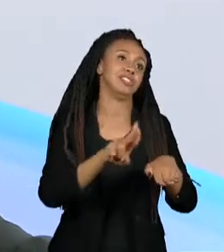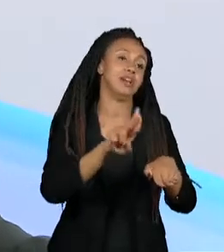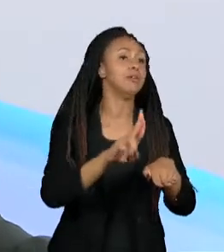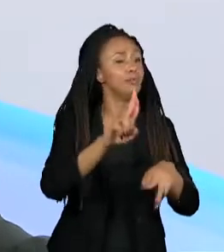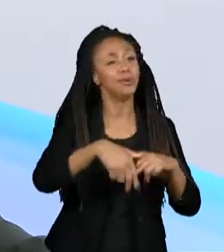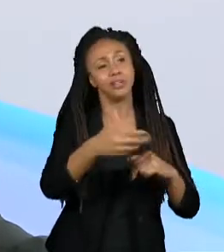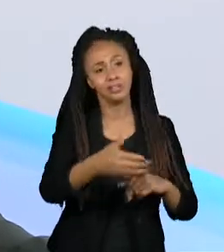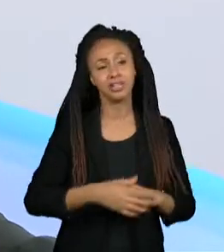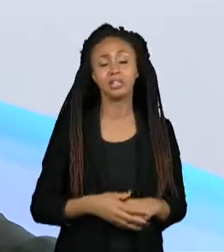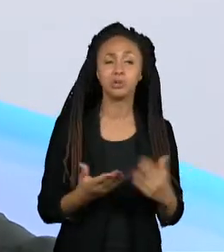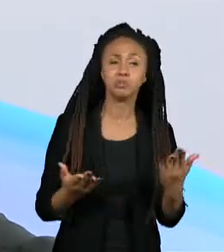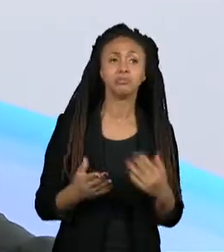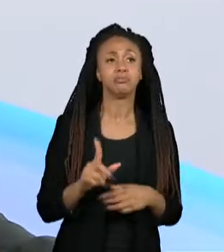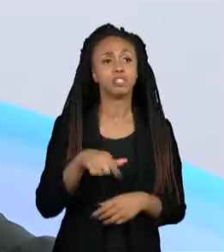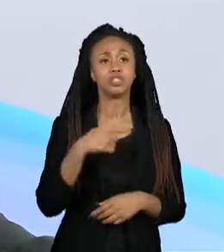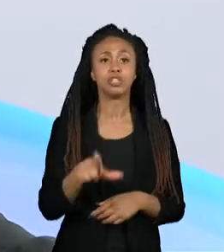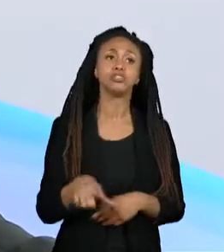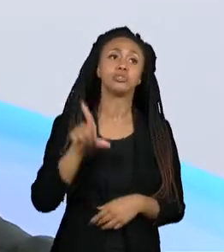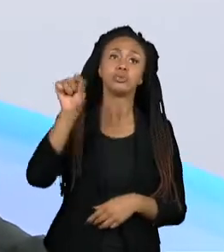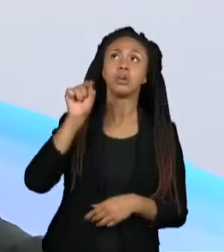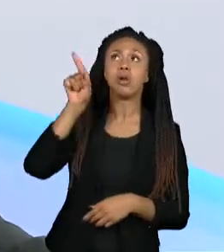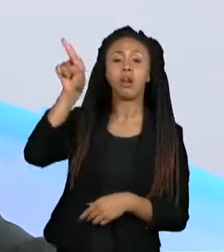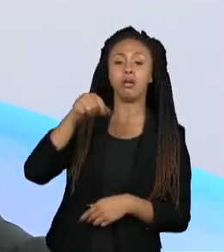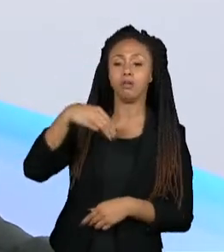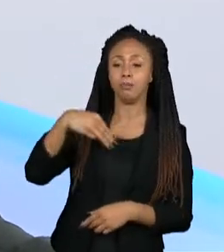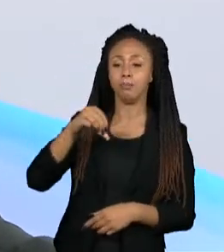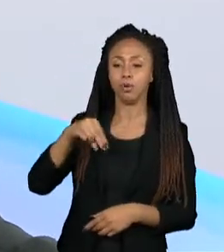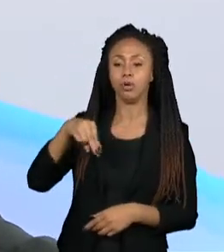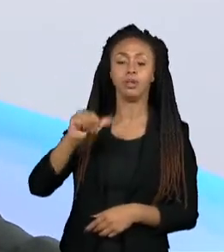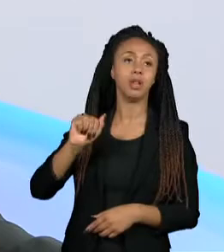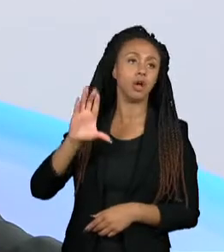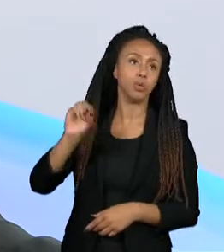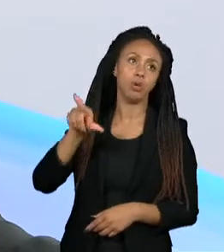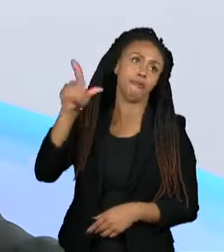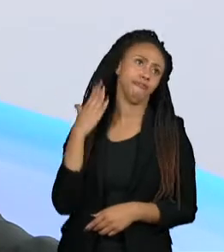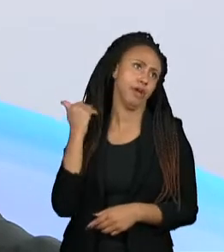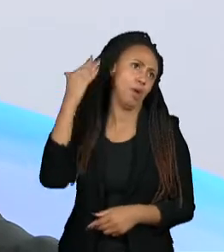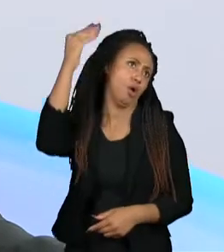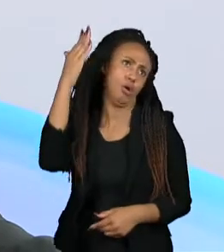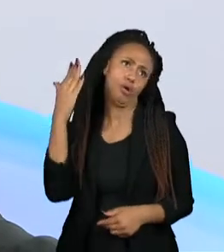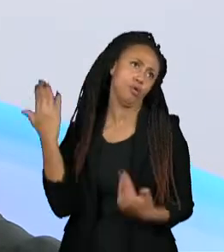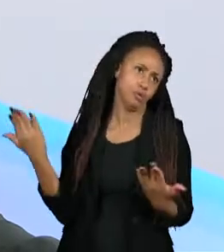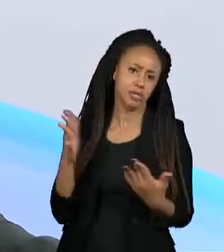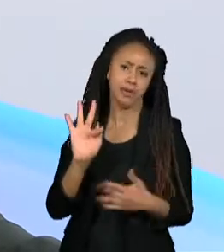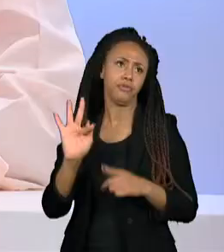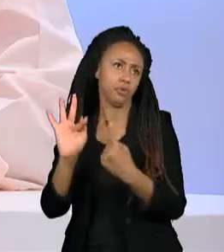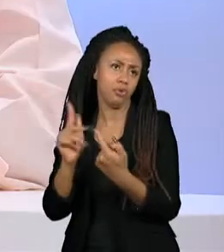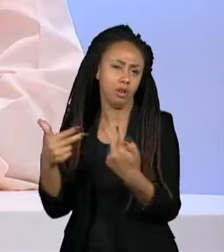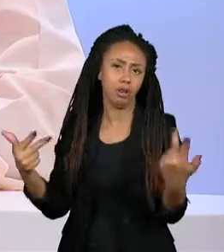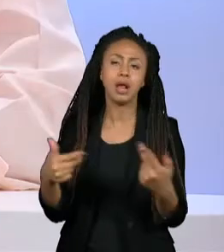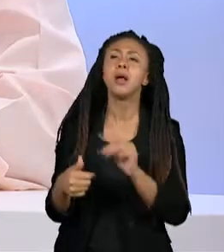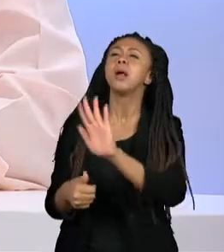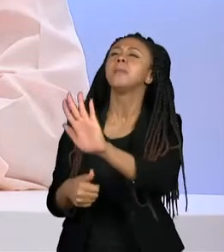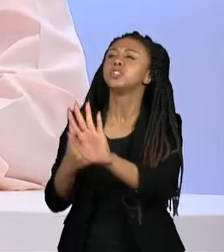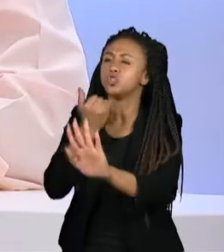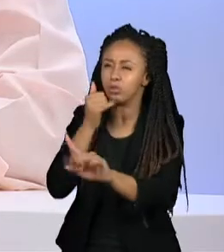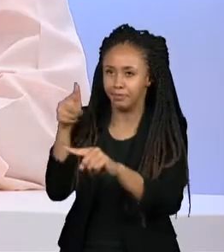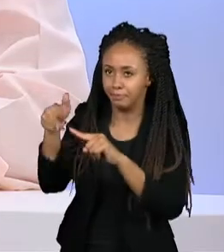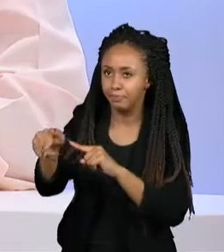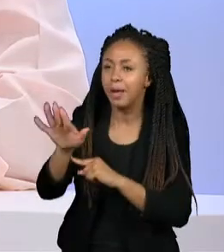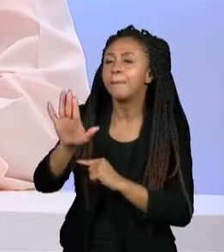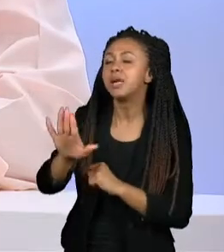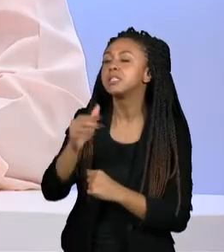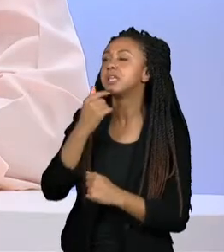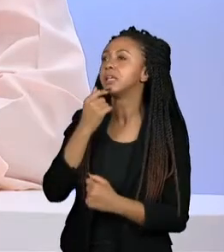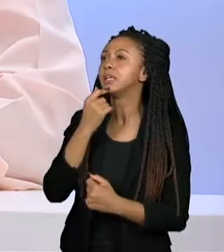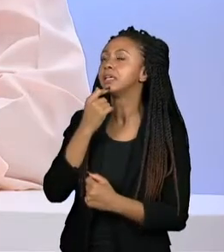formato. Então, a gente pegou Mônaco, que é uma corrida icônica, tradicional, que a gente corre, a Fórmula E corre em Mônaco. Mas até, desculpe interromper, mas as